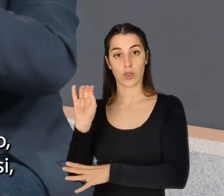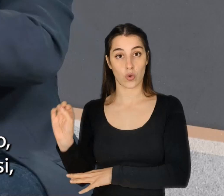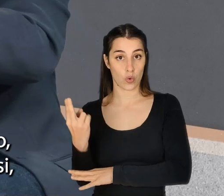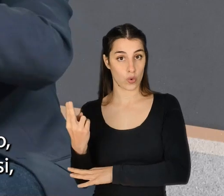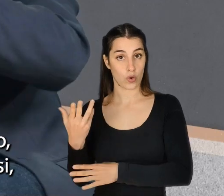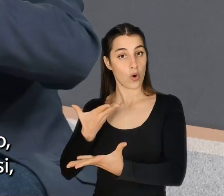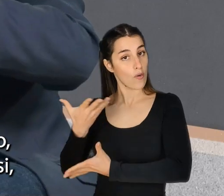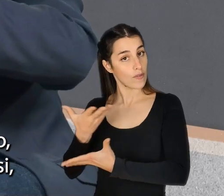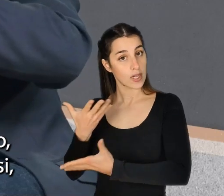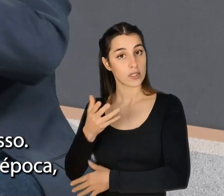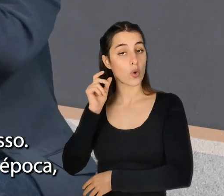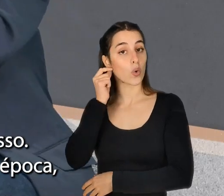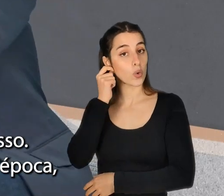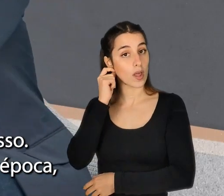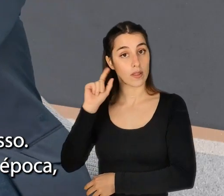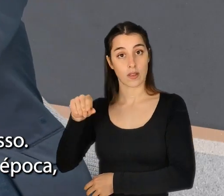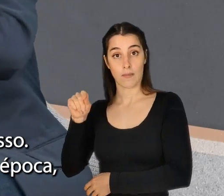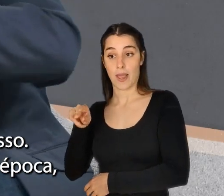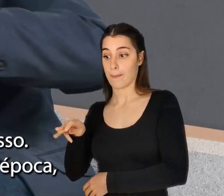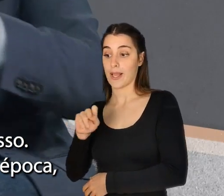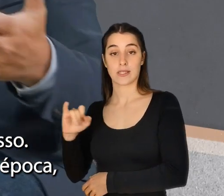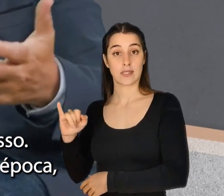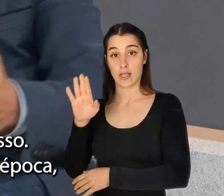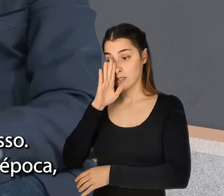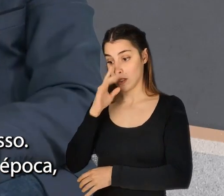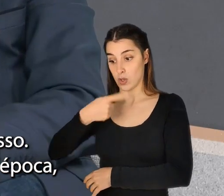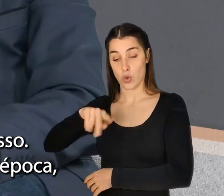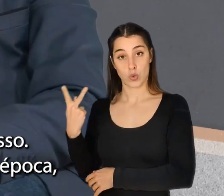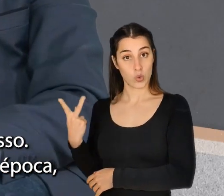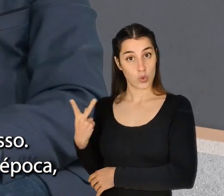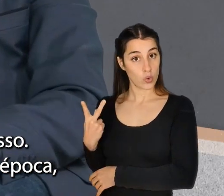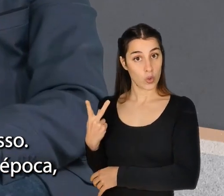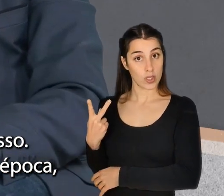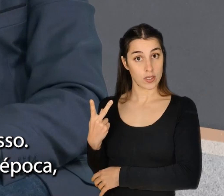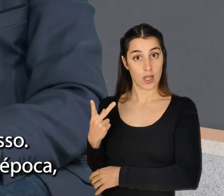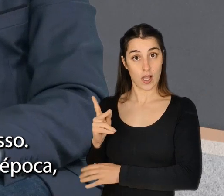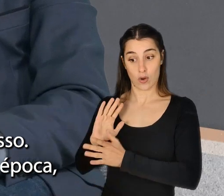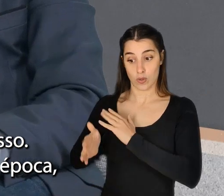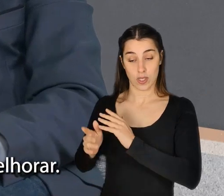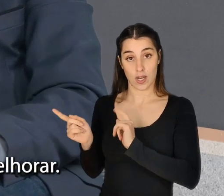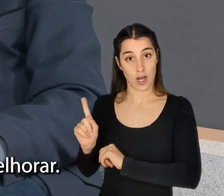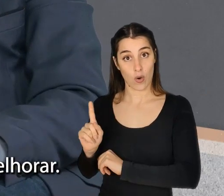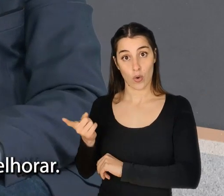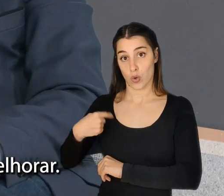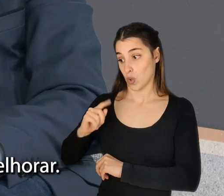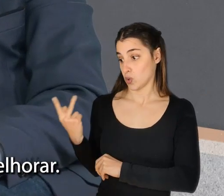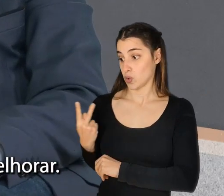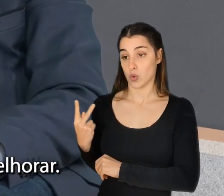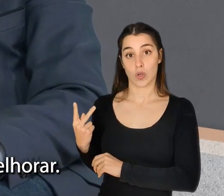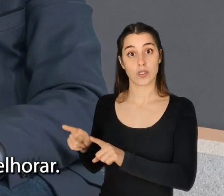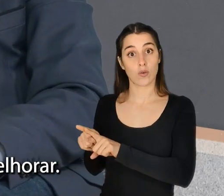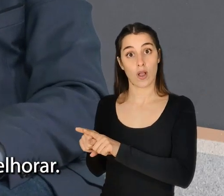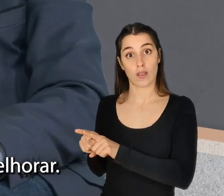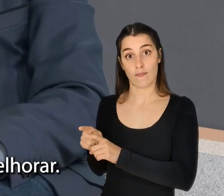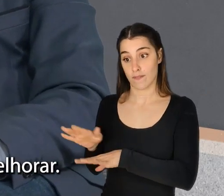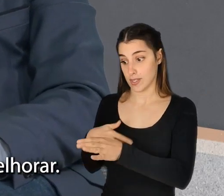conversa entre o Ronaldo e o Messi, em que o Ronaldo dizia exatamente isso. Quer dizer, se não tivéssemos existido os dois nesta época, se calhar não tínhamos puxado um pelo